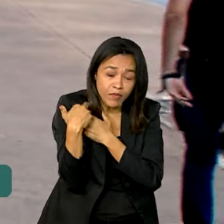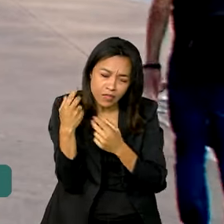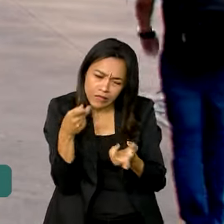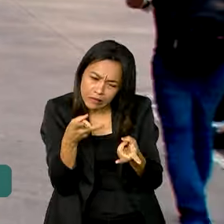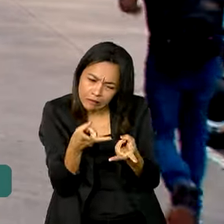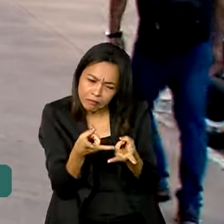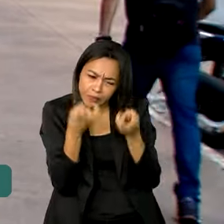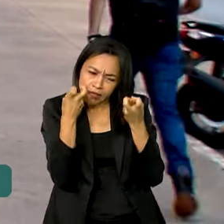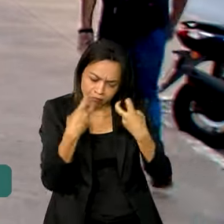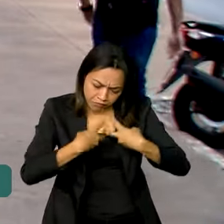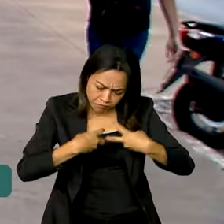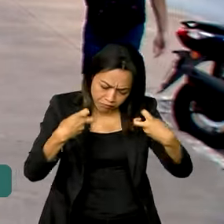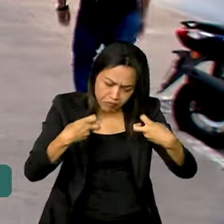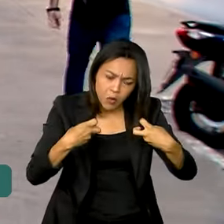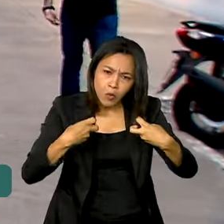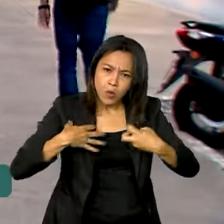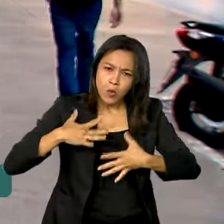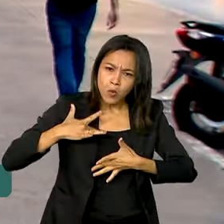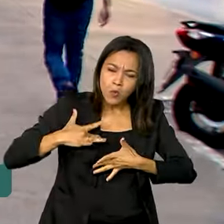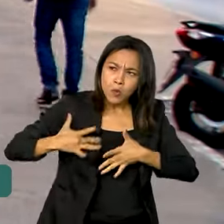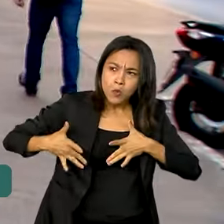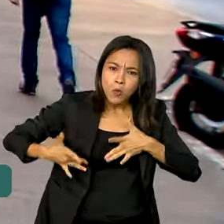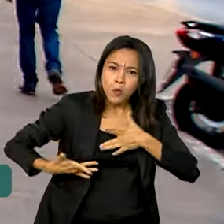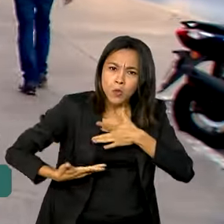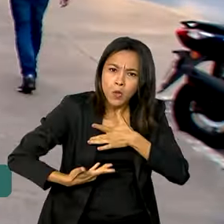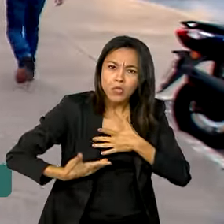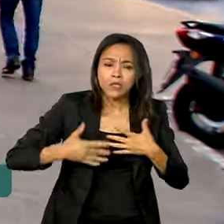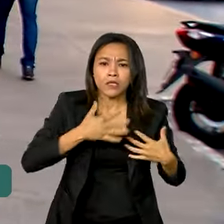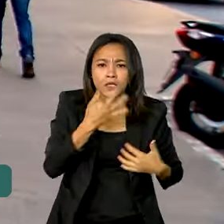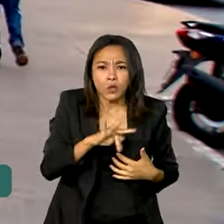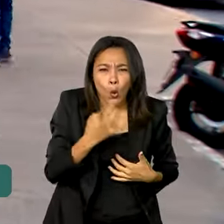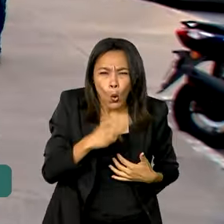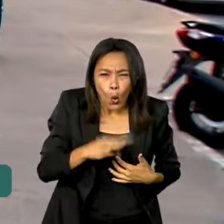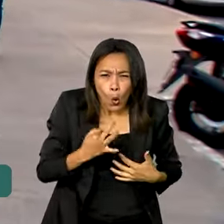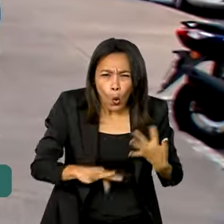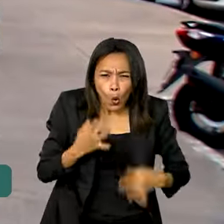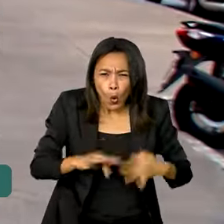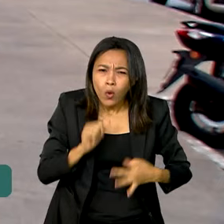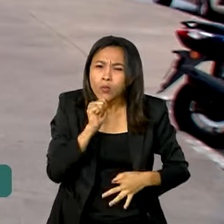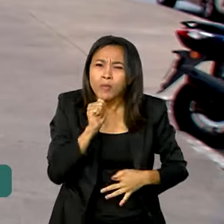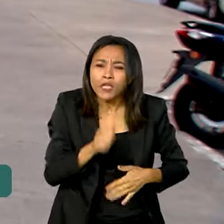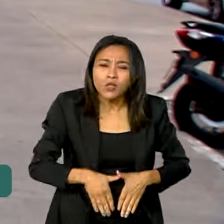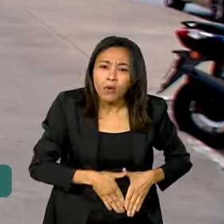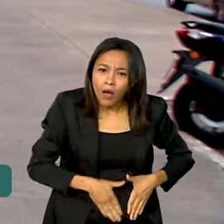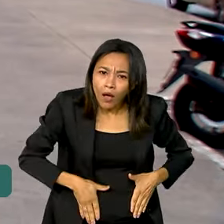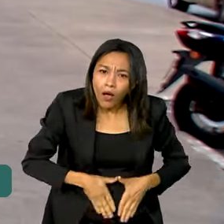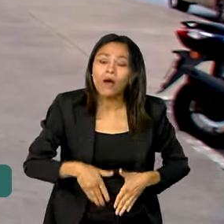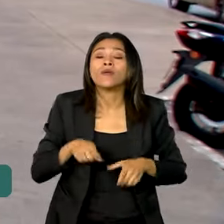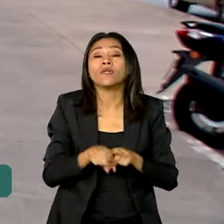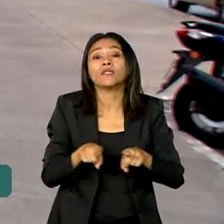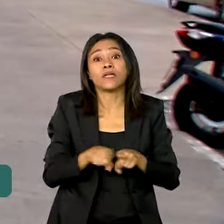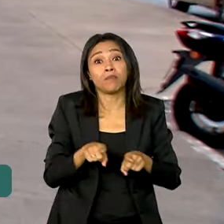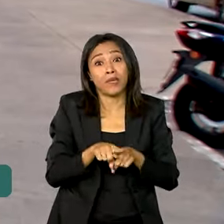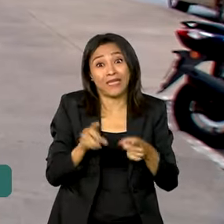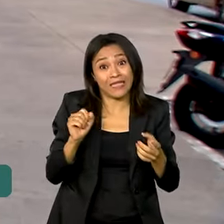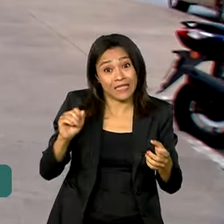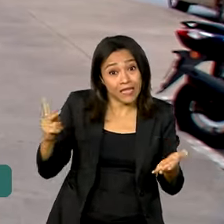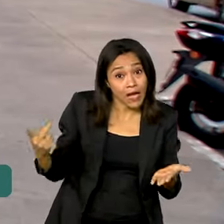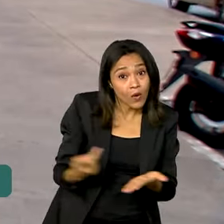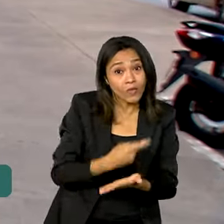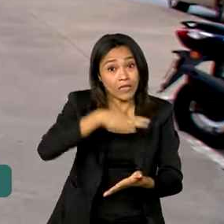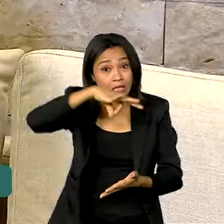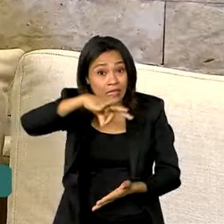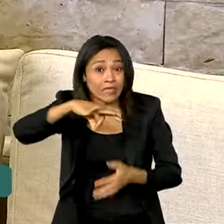sinais como nódulos mamários, intensas dores pélvicas no período menstrual e lesões genitais nas